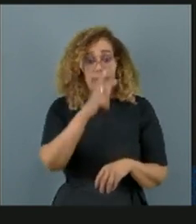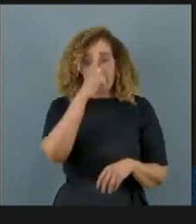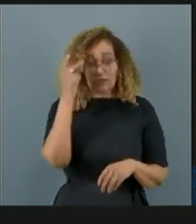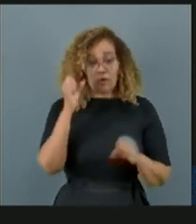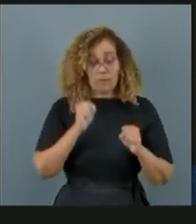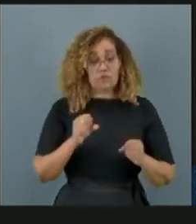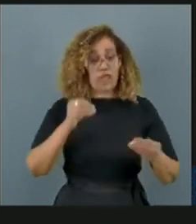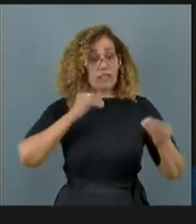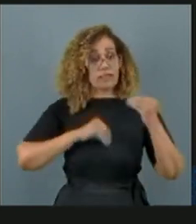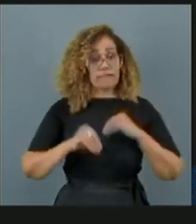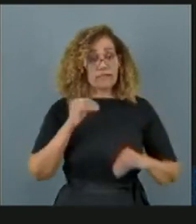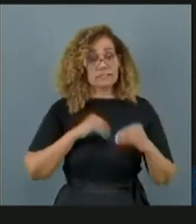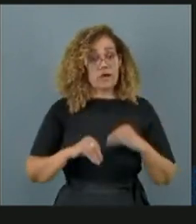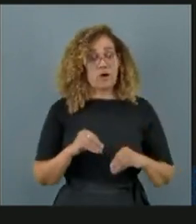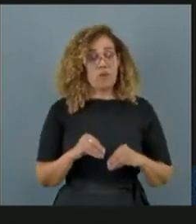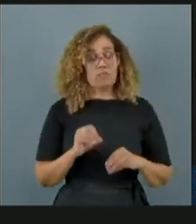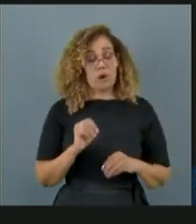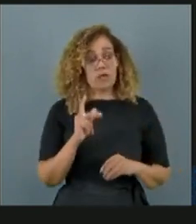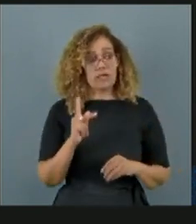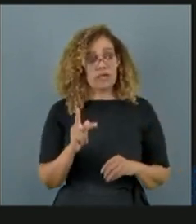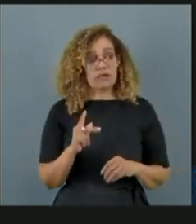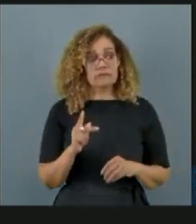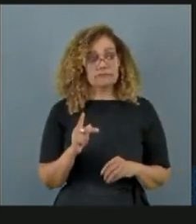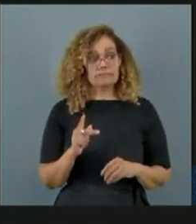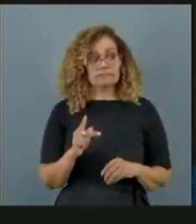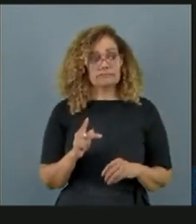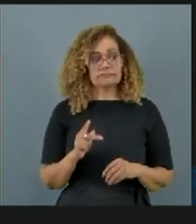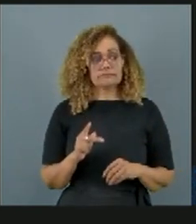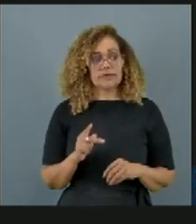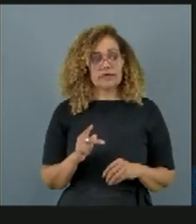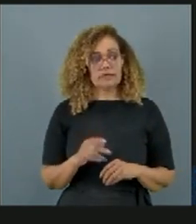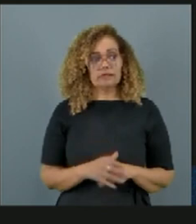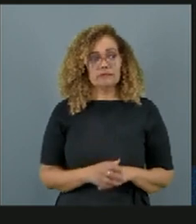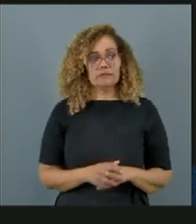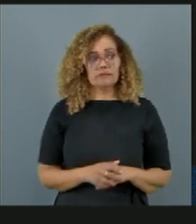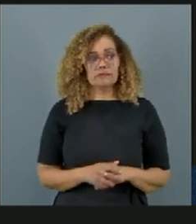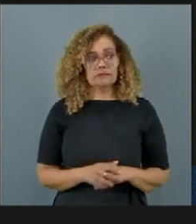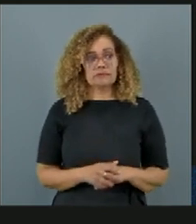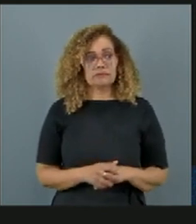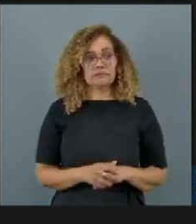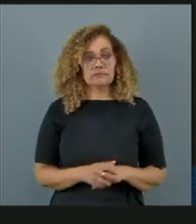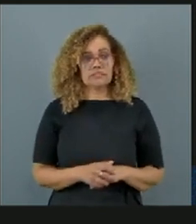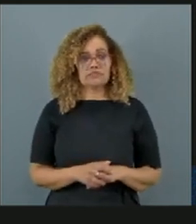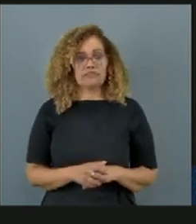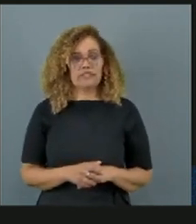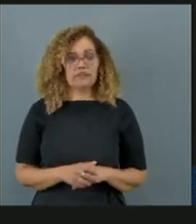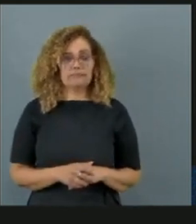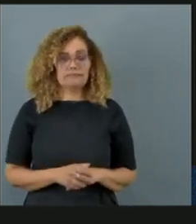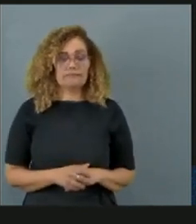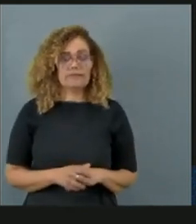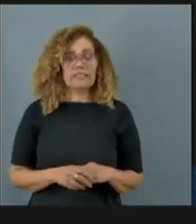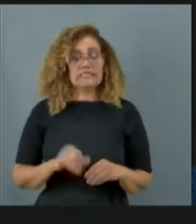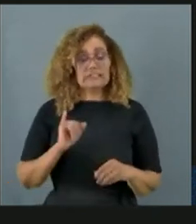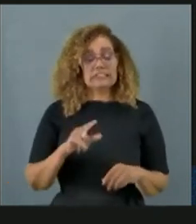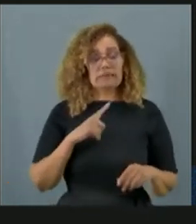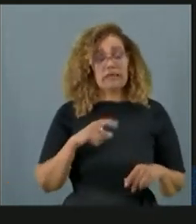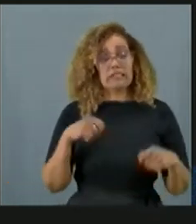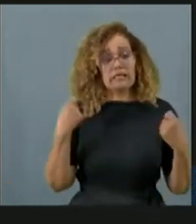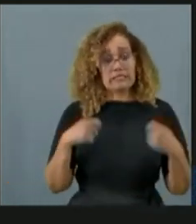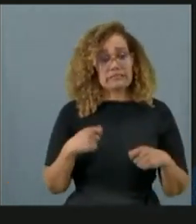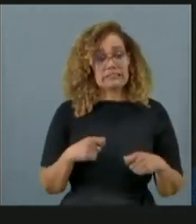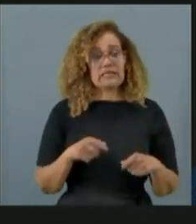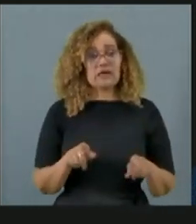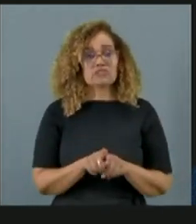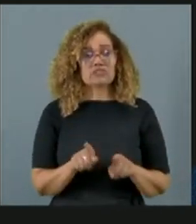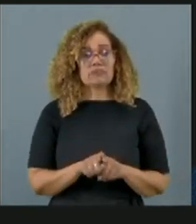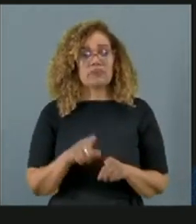depressivo? Ok. Quem vai fazer o diagnóstico? O psiquiatra. Mas, às vezes, você tem a necessidade de fazer o diagnóstico